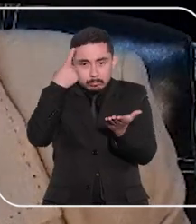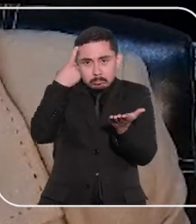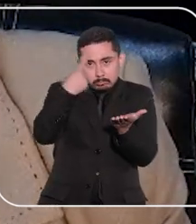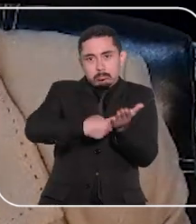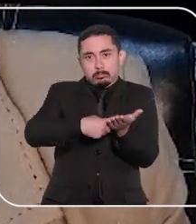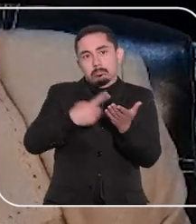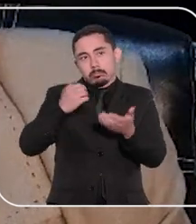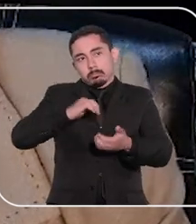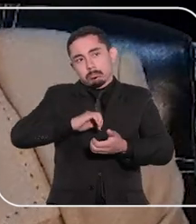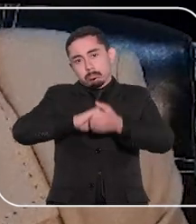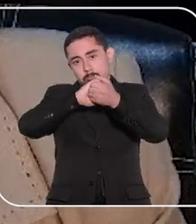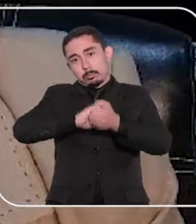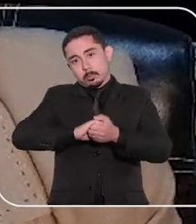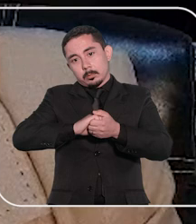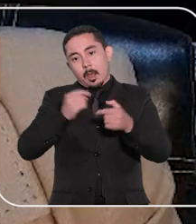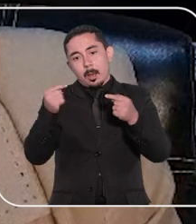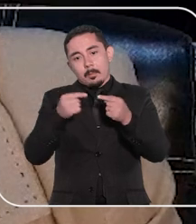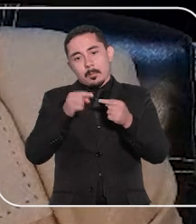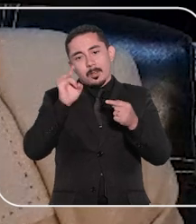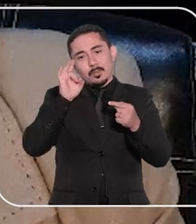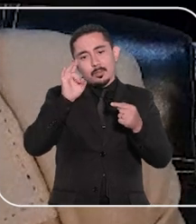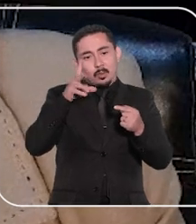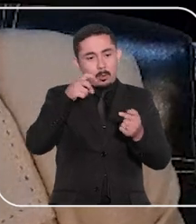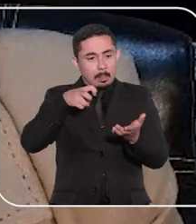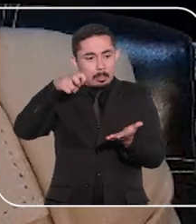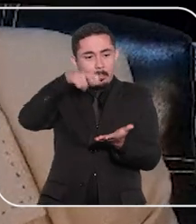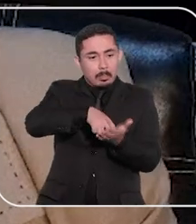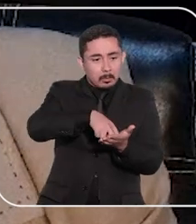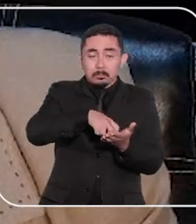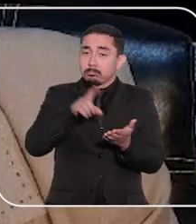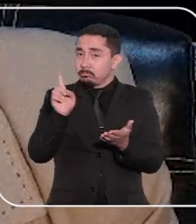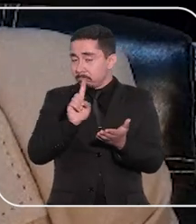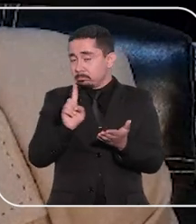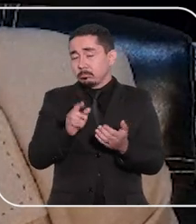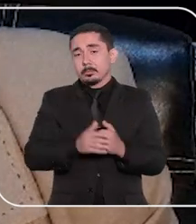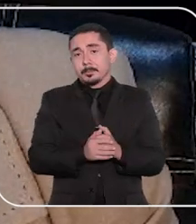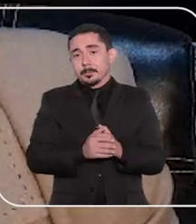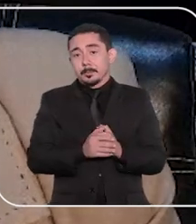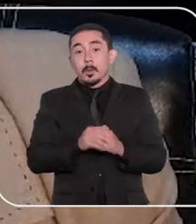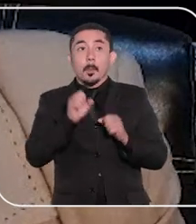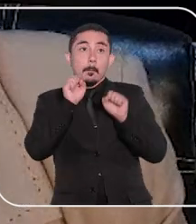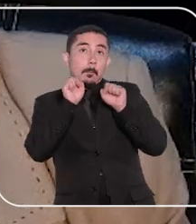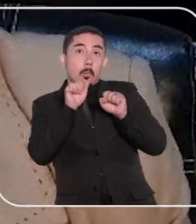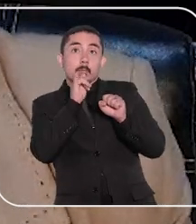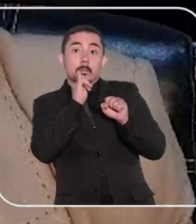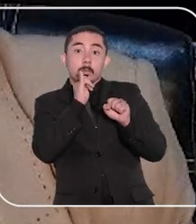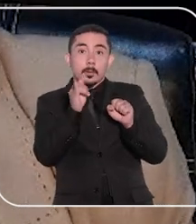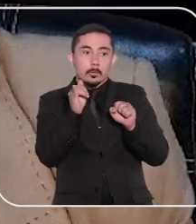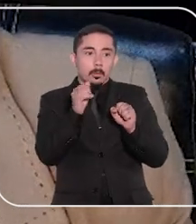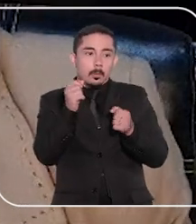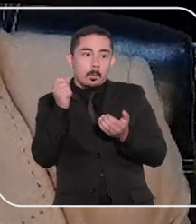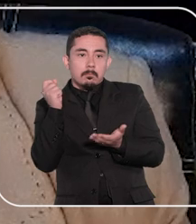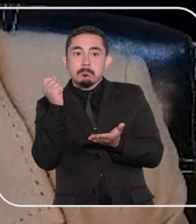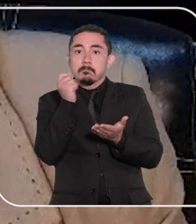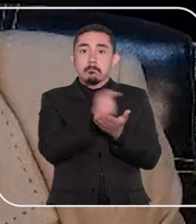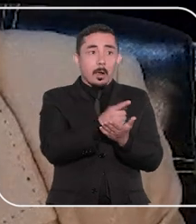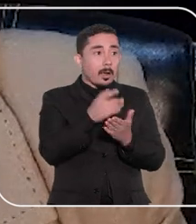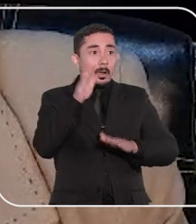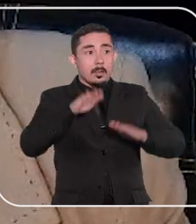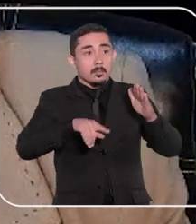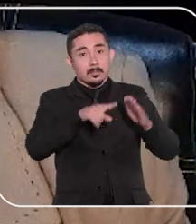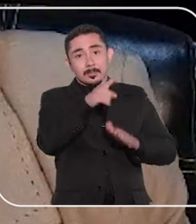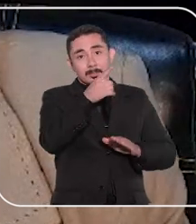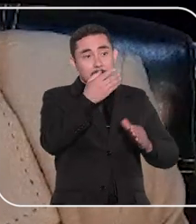tipo de acordo que não seja apenas a punição. Pode ser, por exemplo, a reparação